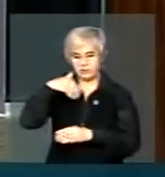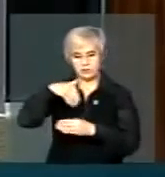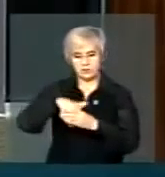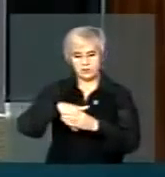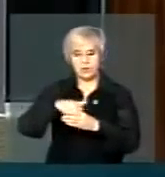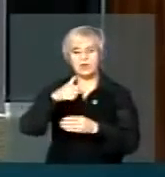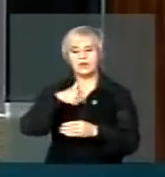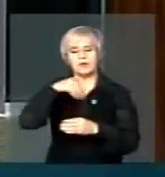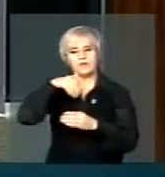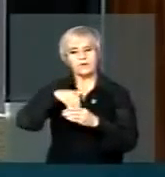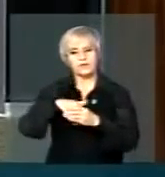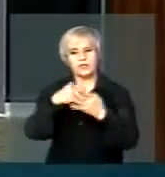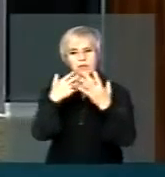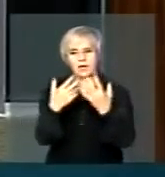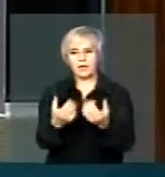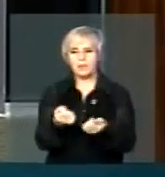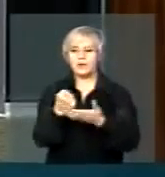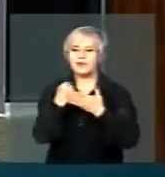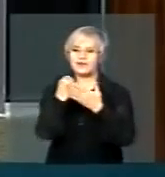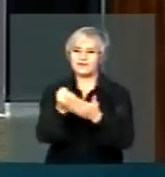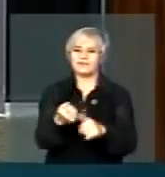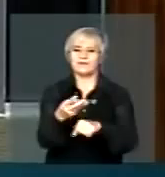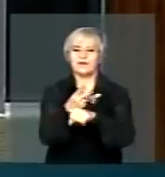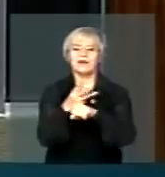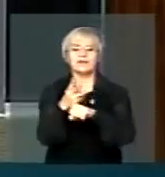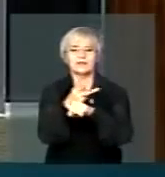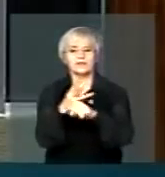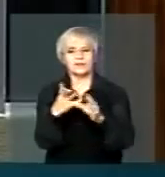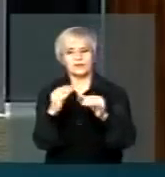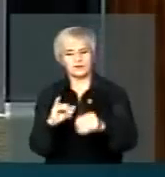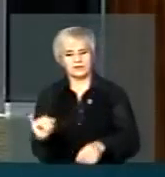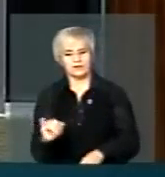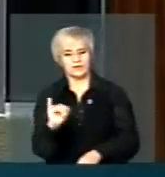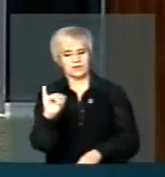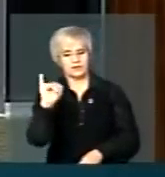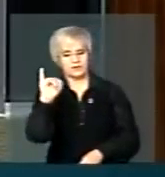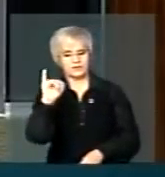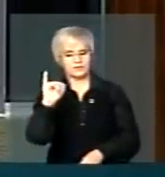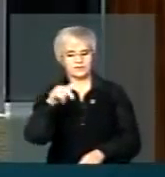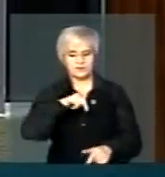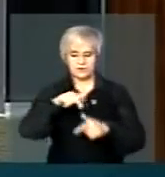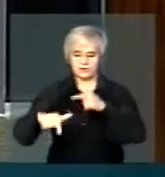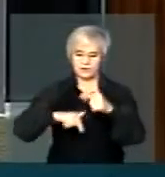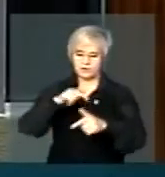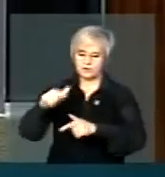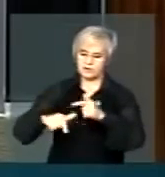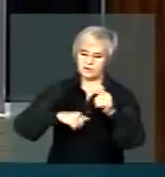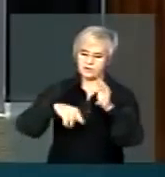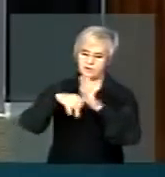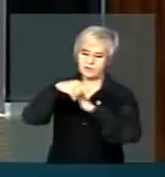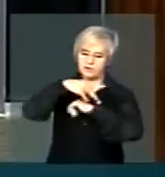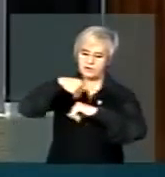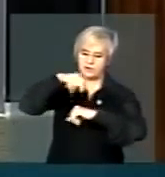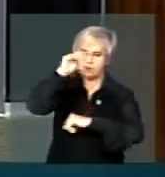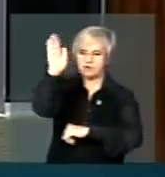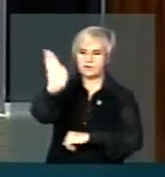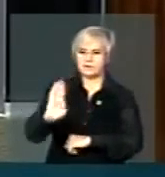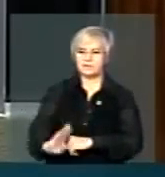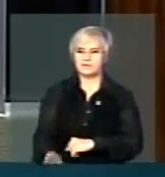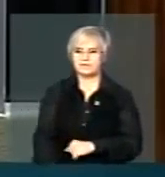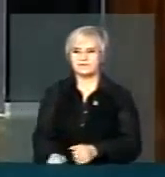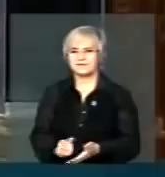a favor da terceirização, essa coisa tão importante para os trabalhadores brasileiros.